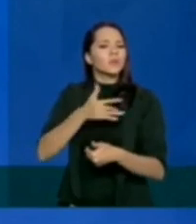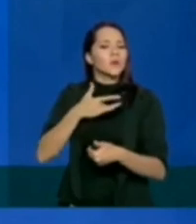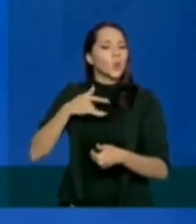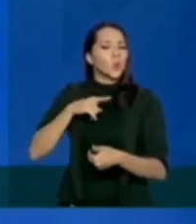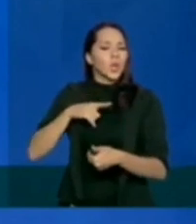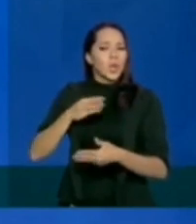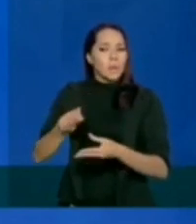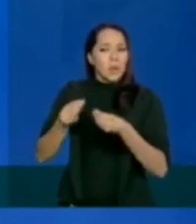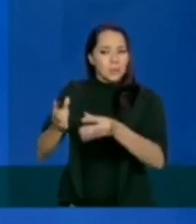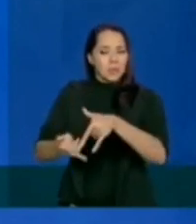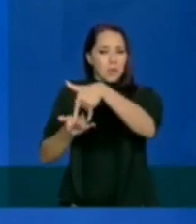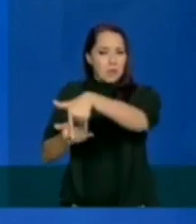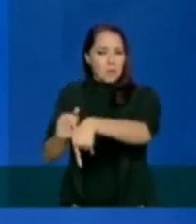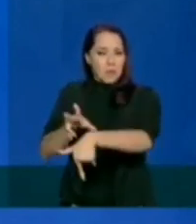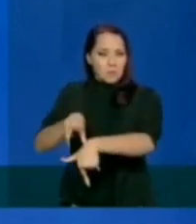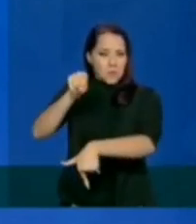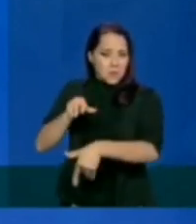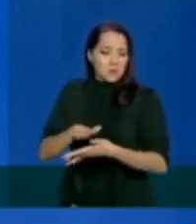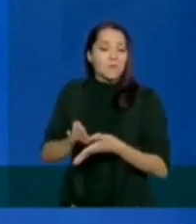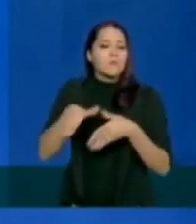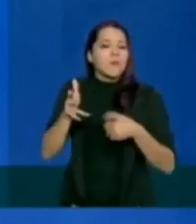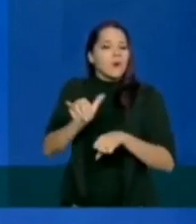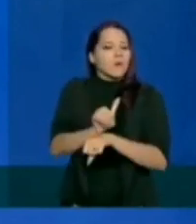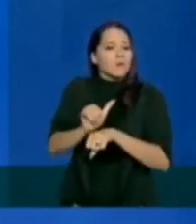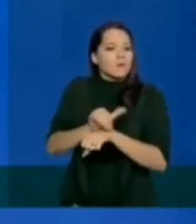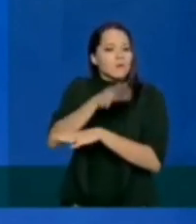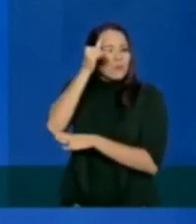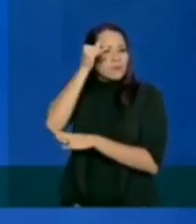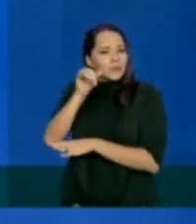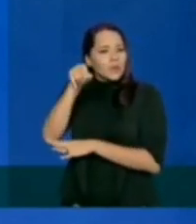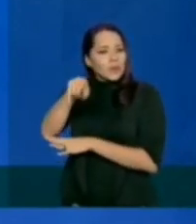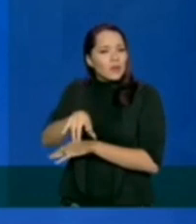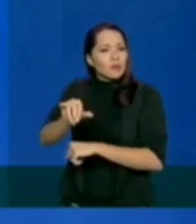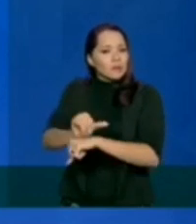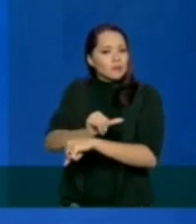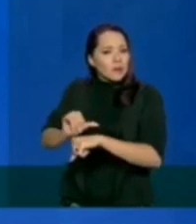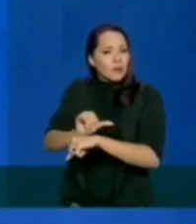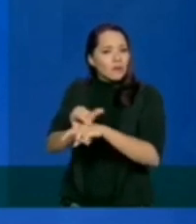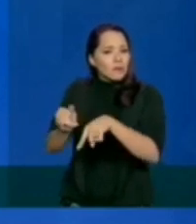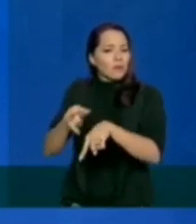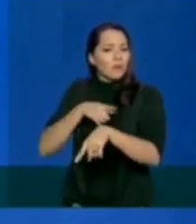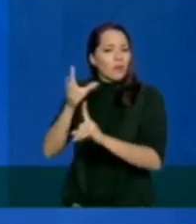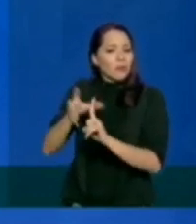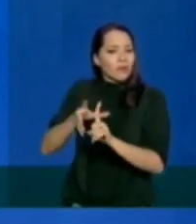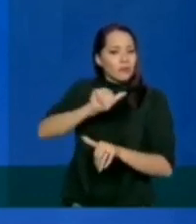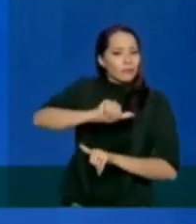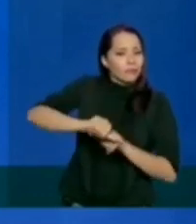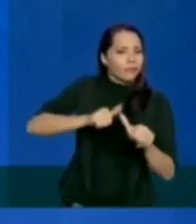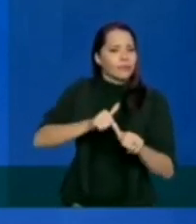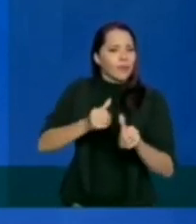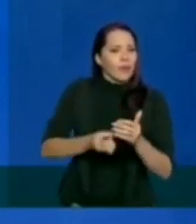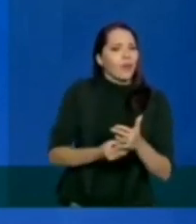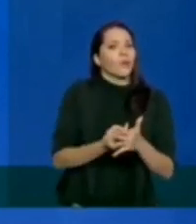Saúde para oferecer essa opção? Qual a estratégia para evitar que essa estratégia tenha o efeito reverso,